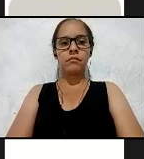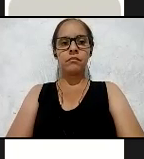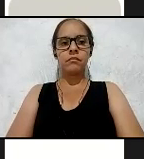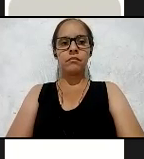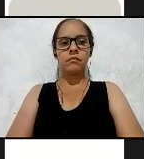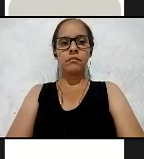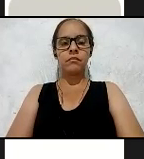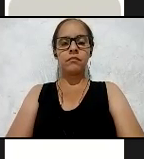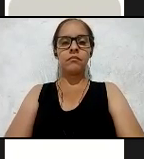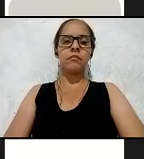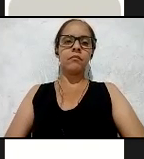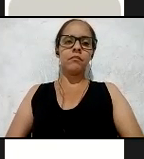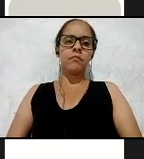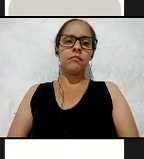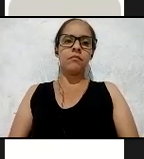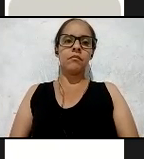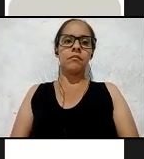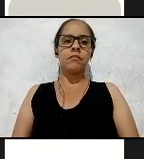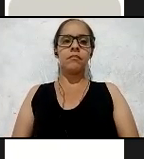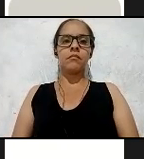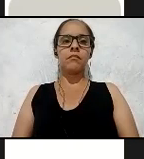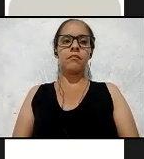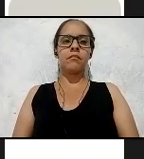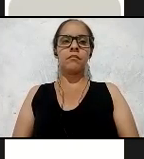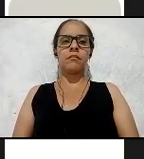superando essas limitações,